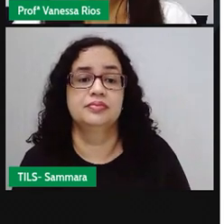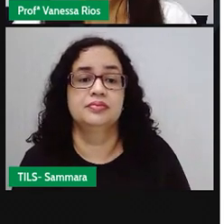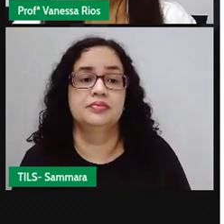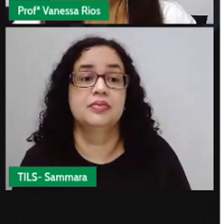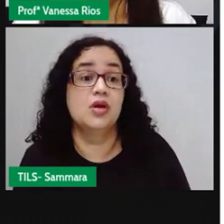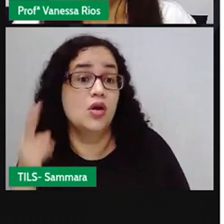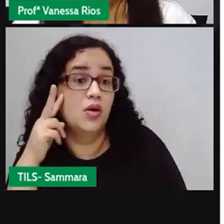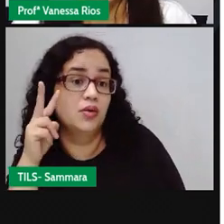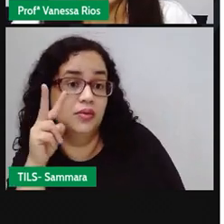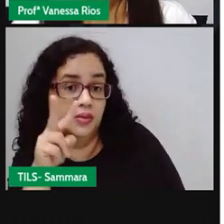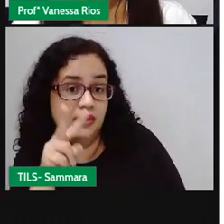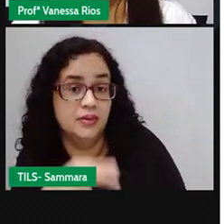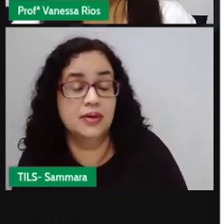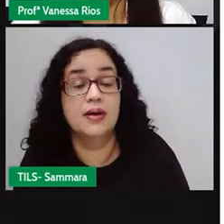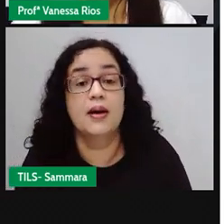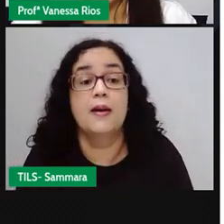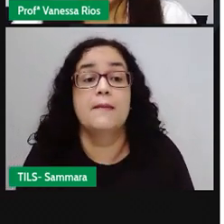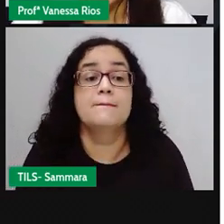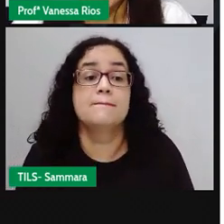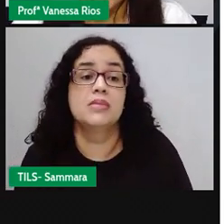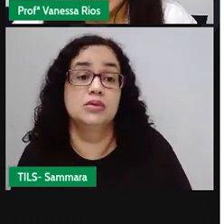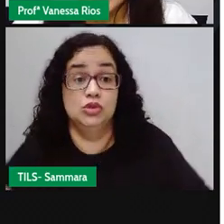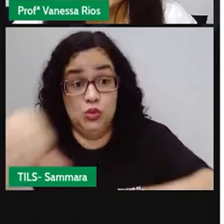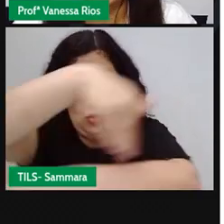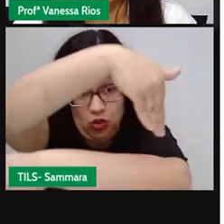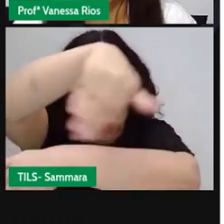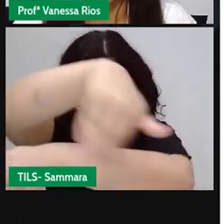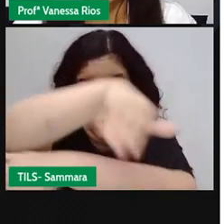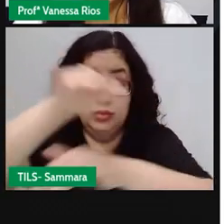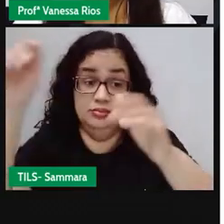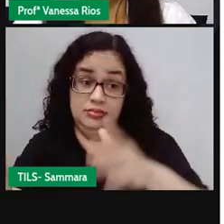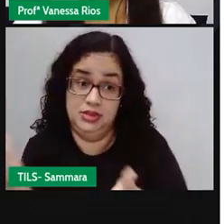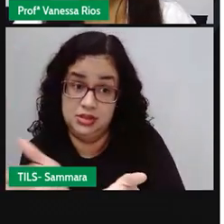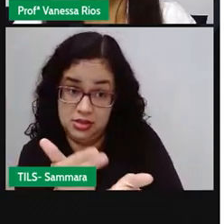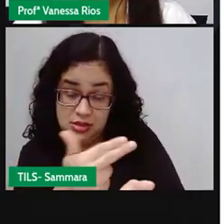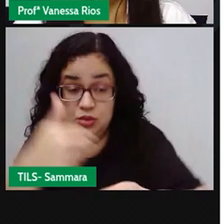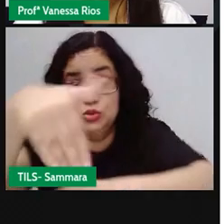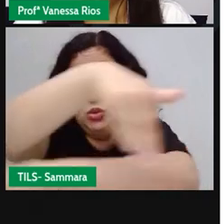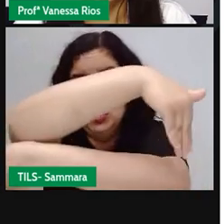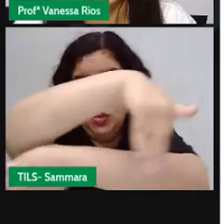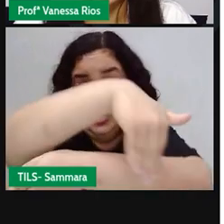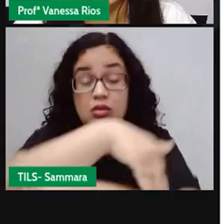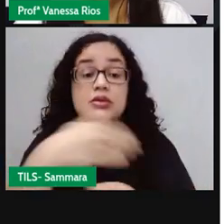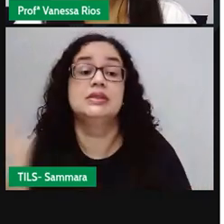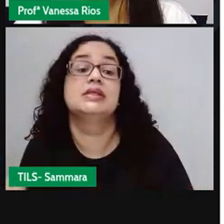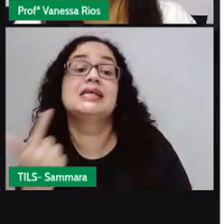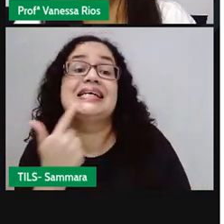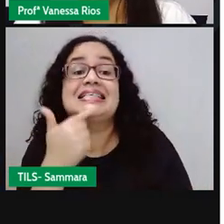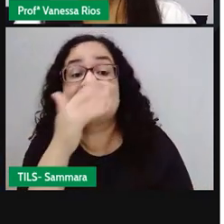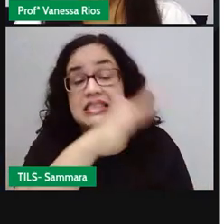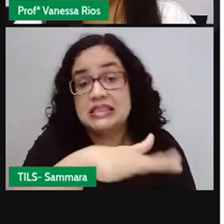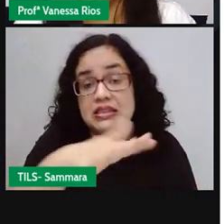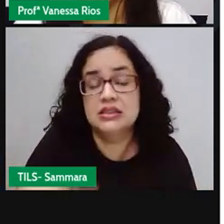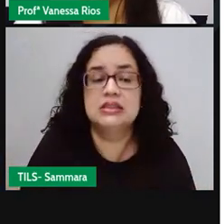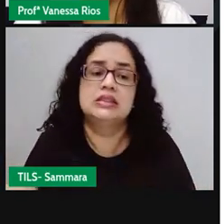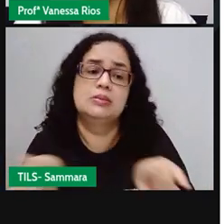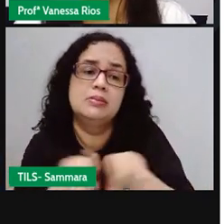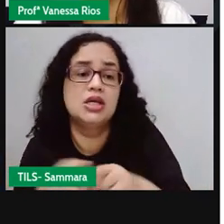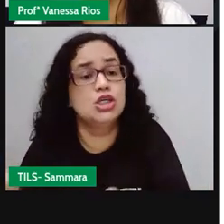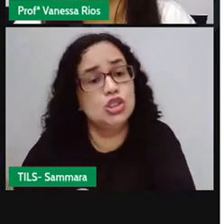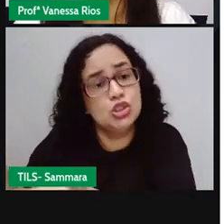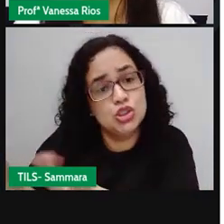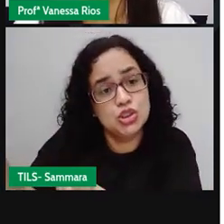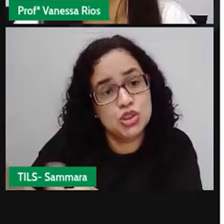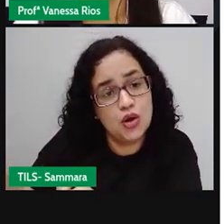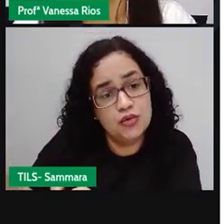Olha só! É a imagem de uma rua, onde as crianças, né? Alguns também adolescentes